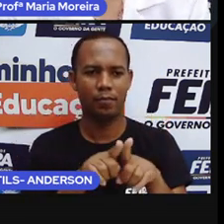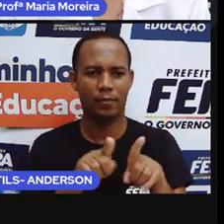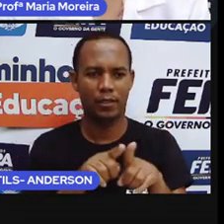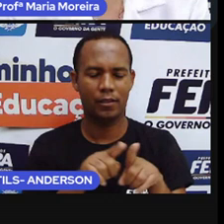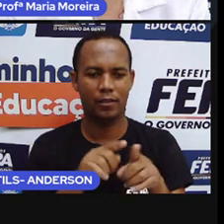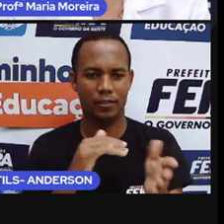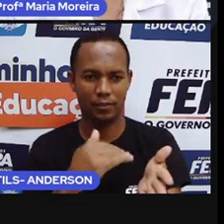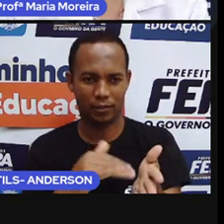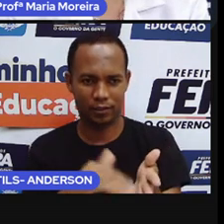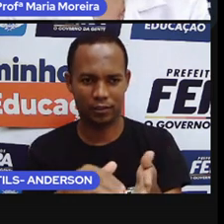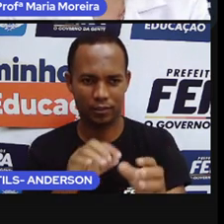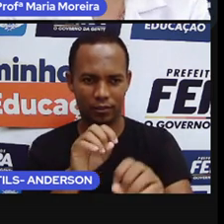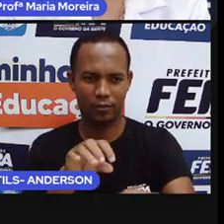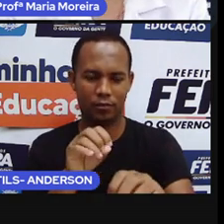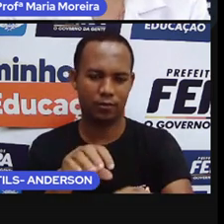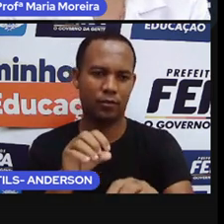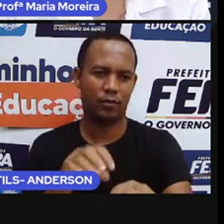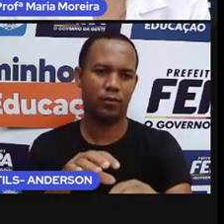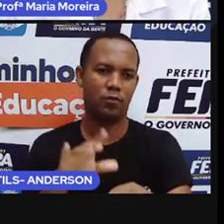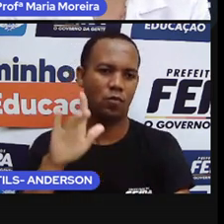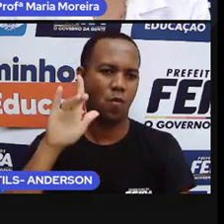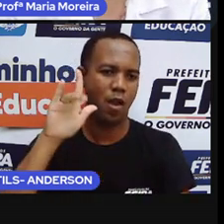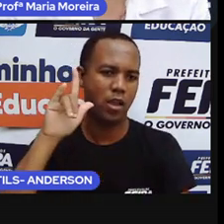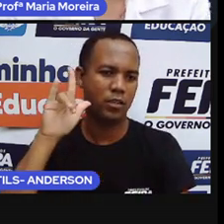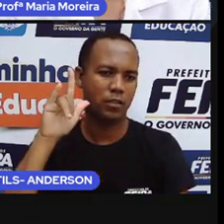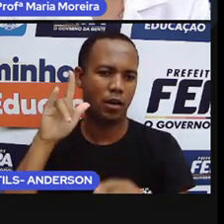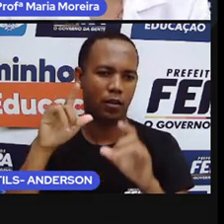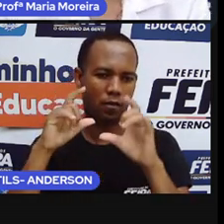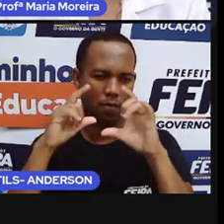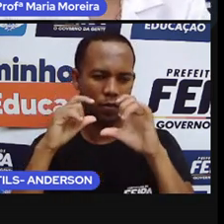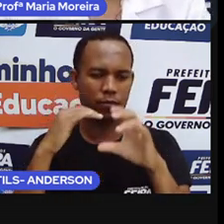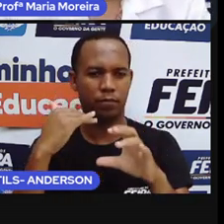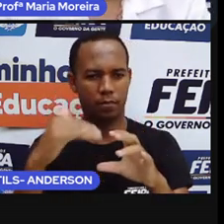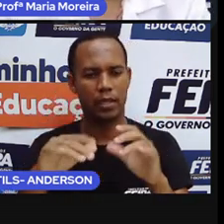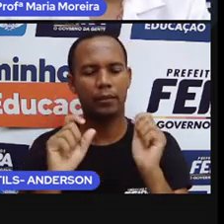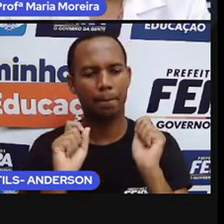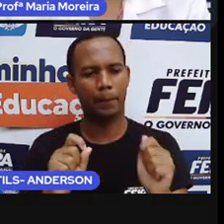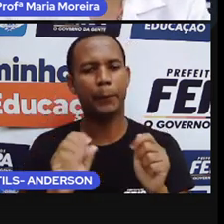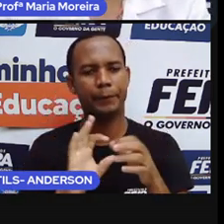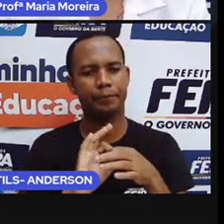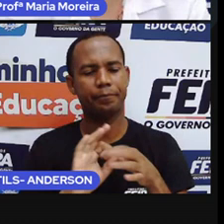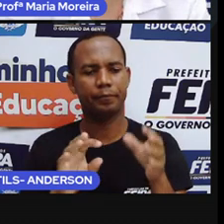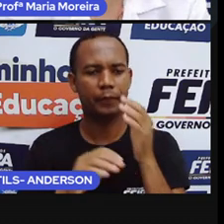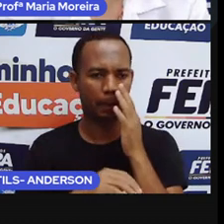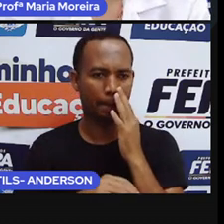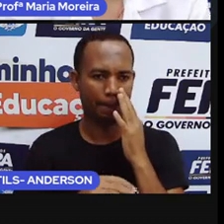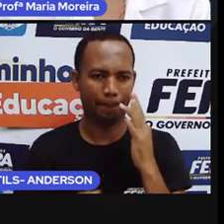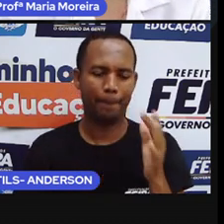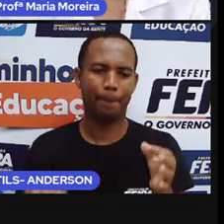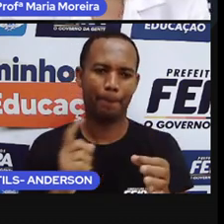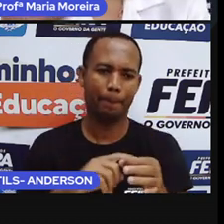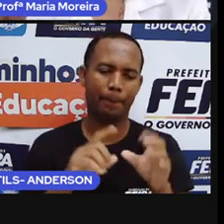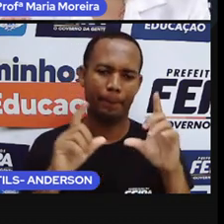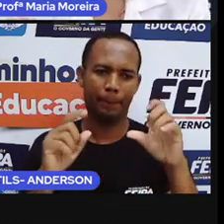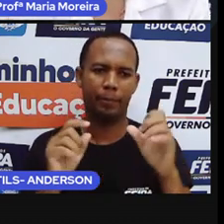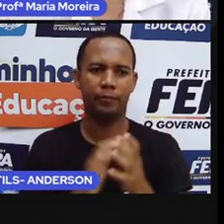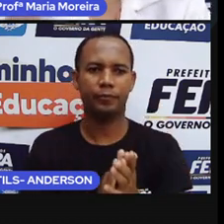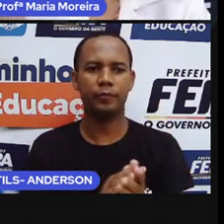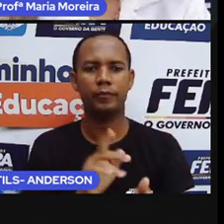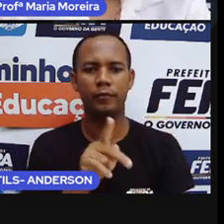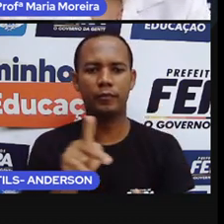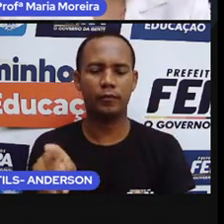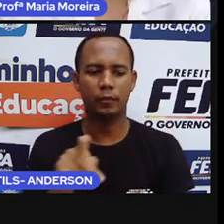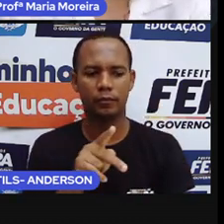SEDUC, a Secretaria de Educação de Pereira de Santana, para que a gente possa depois se repostar, né? E a Pramadeira, enfim,